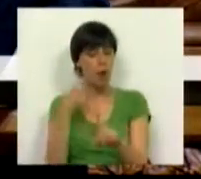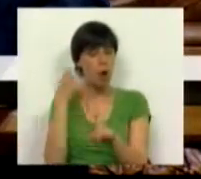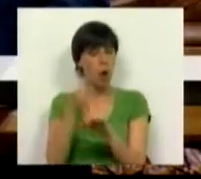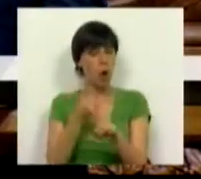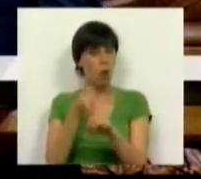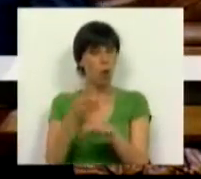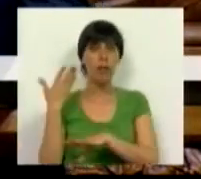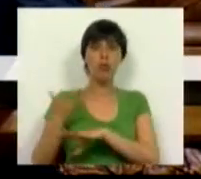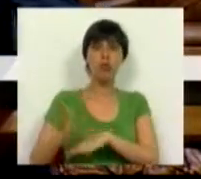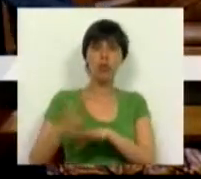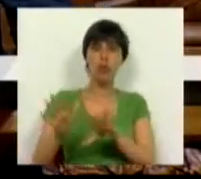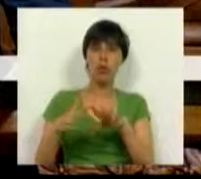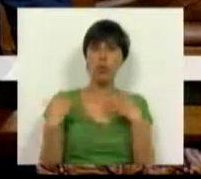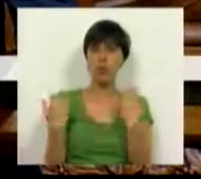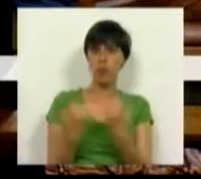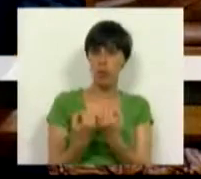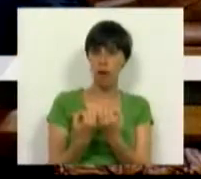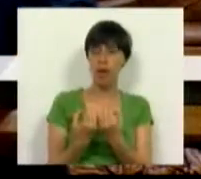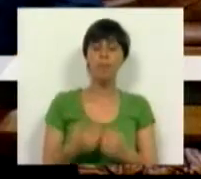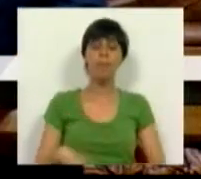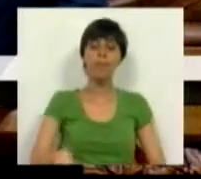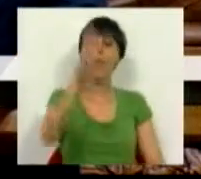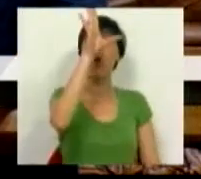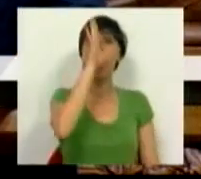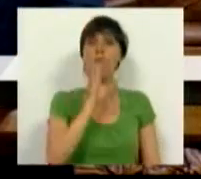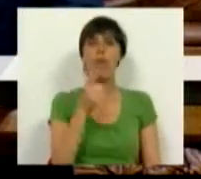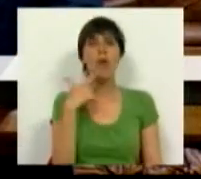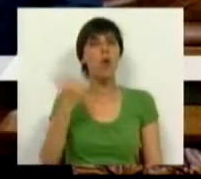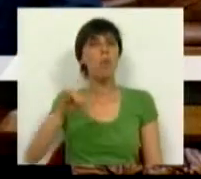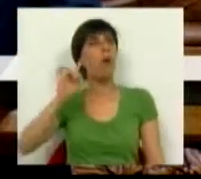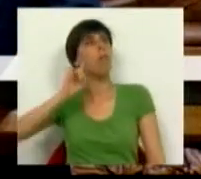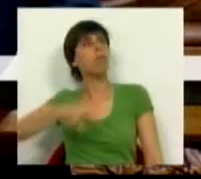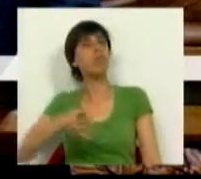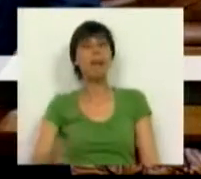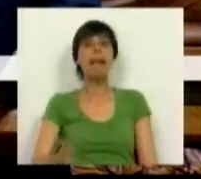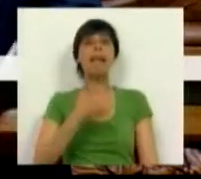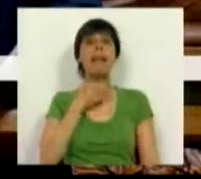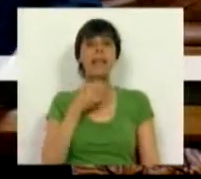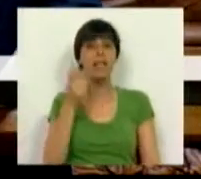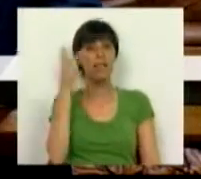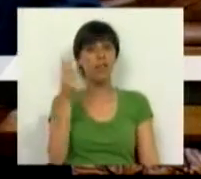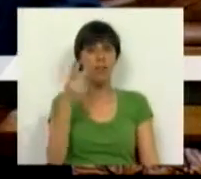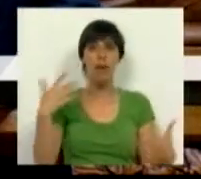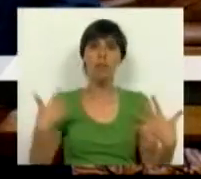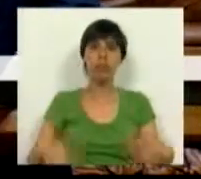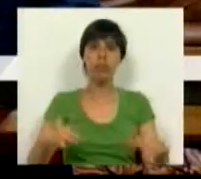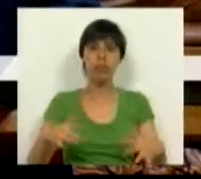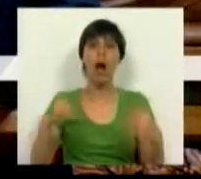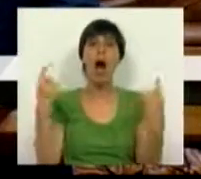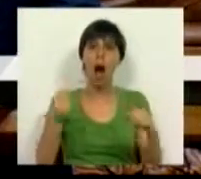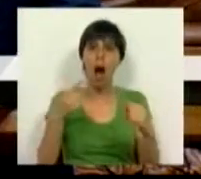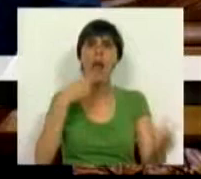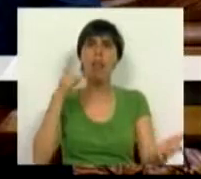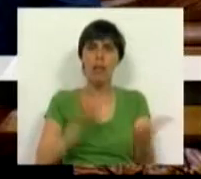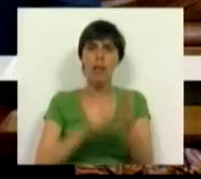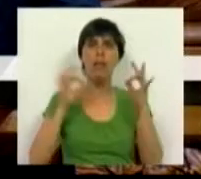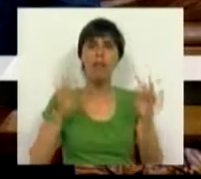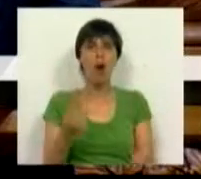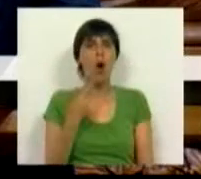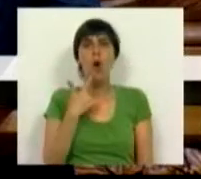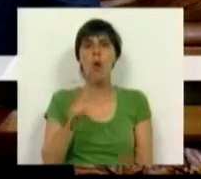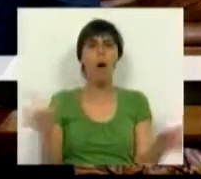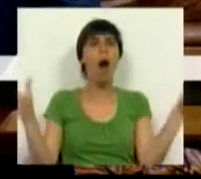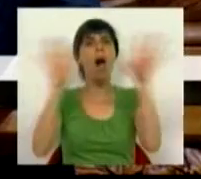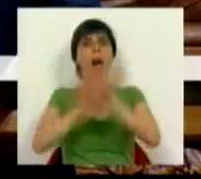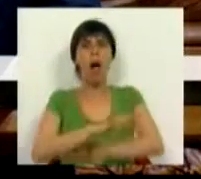combate à exclusão social. O Governo não pode ignorar que a crise que vivemos tão intensamente existe mesmo e não pode